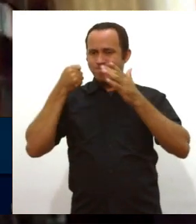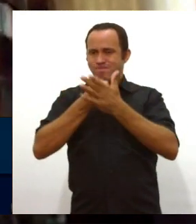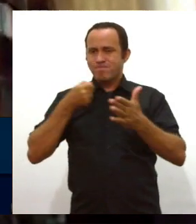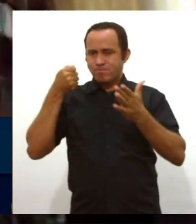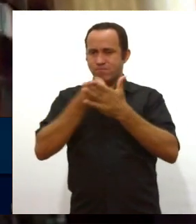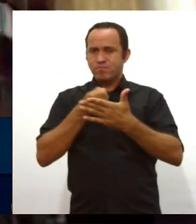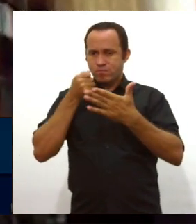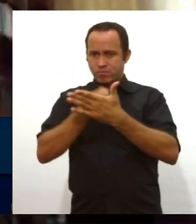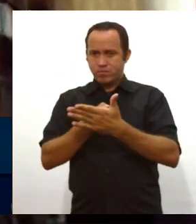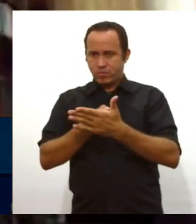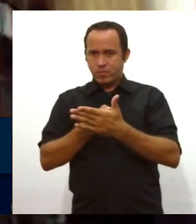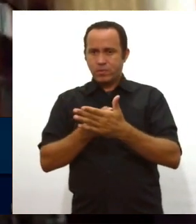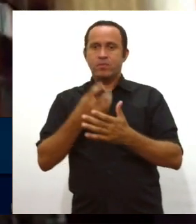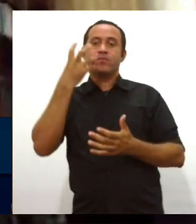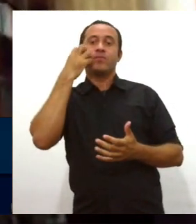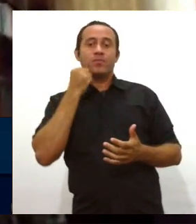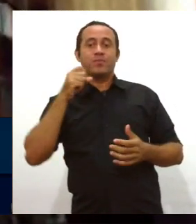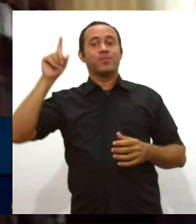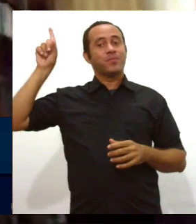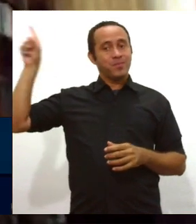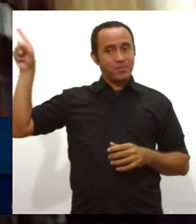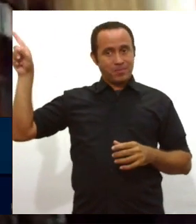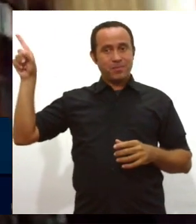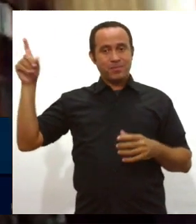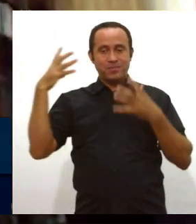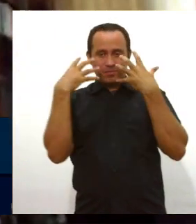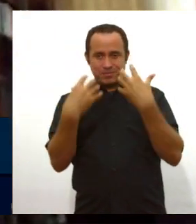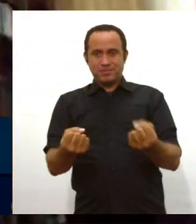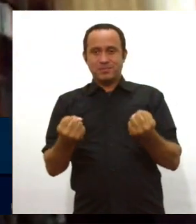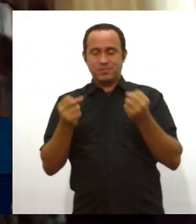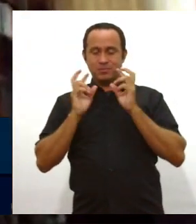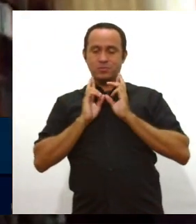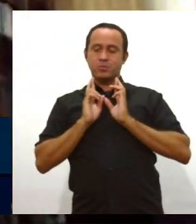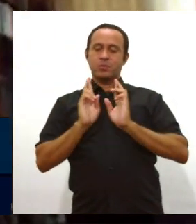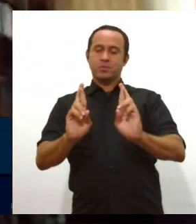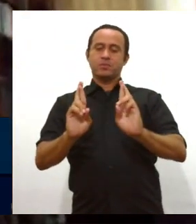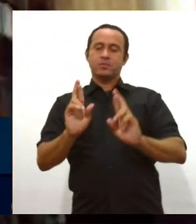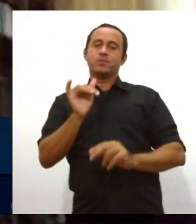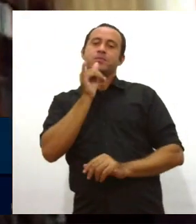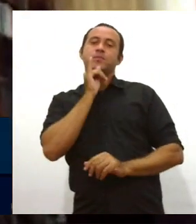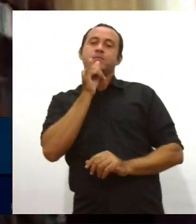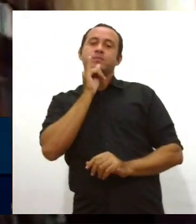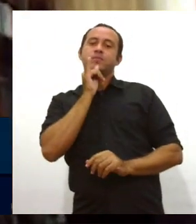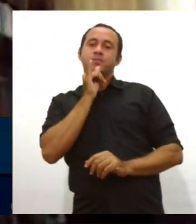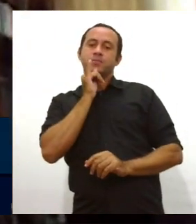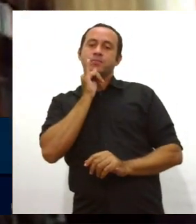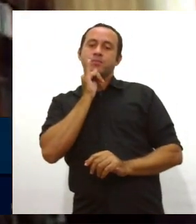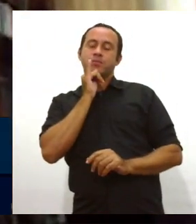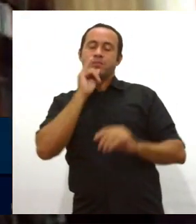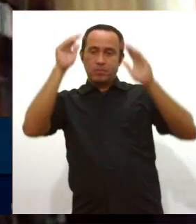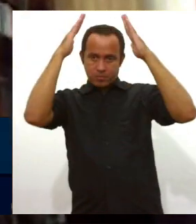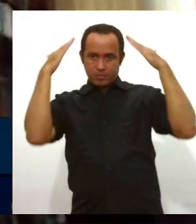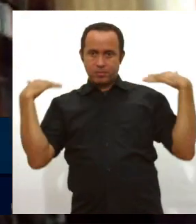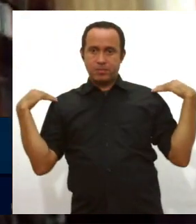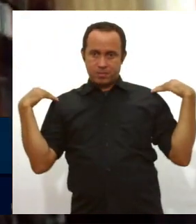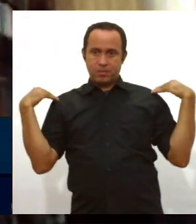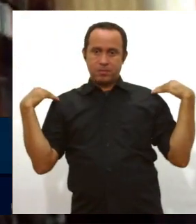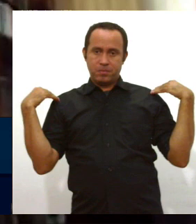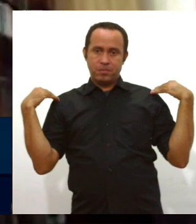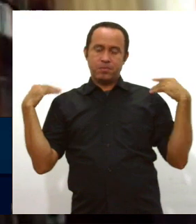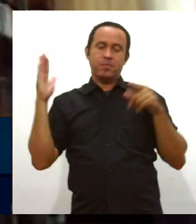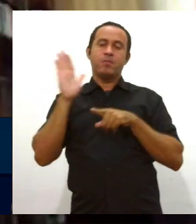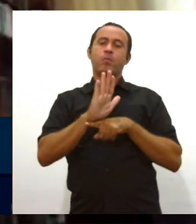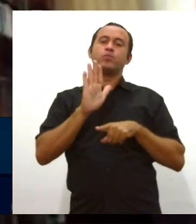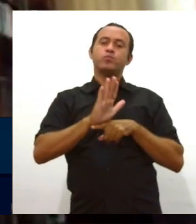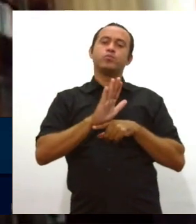eles, foi adotada por eles com admiração, respeito, exemplo, com uma admiração, respeito e referência que ela